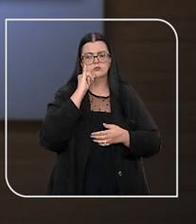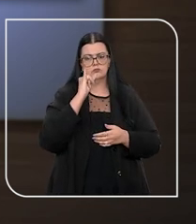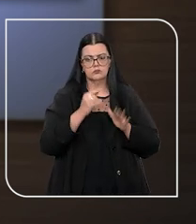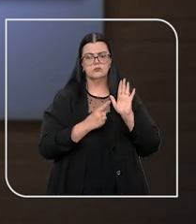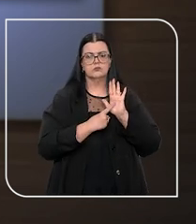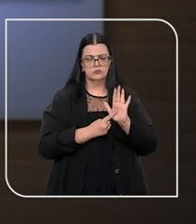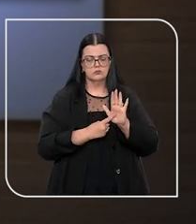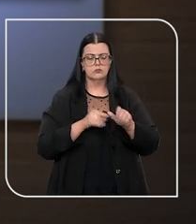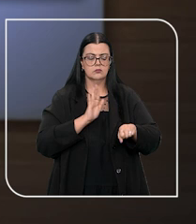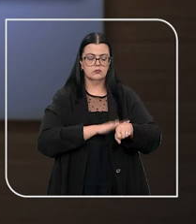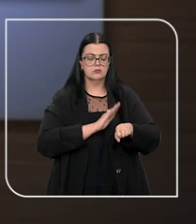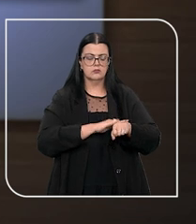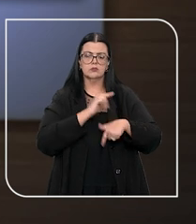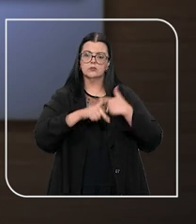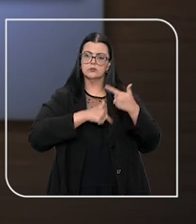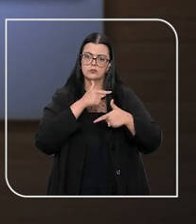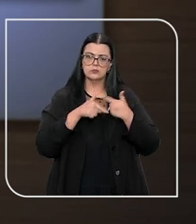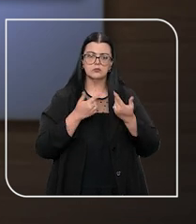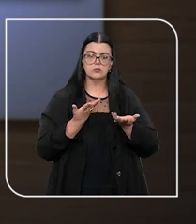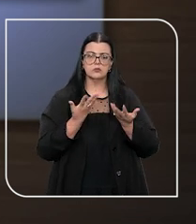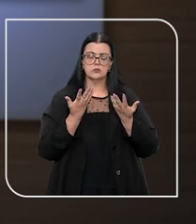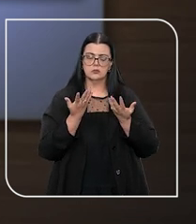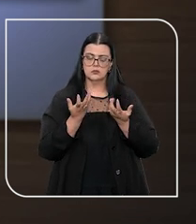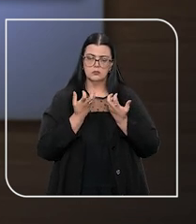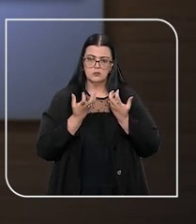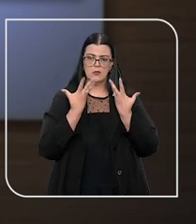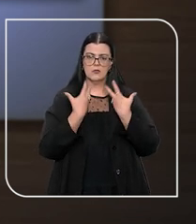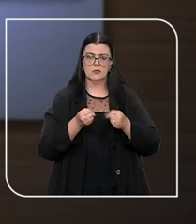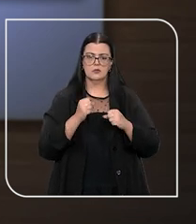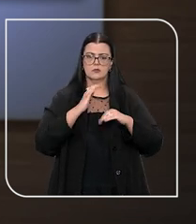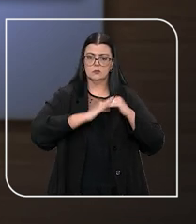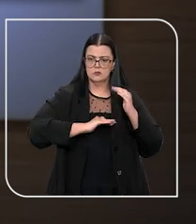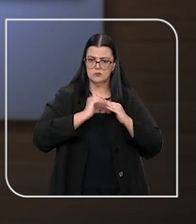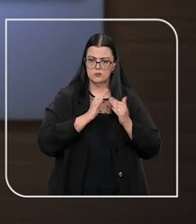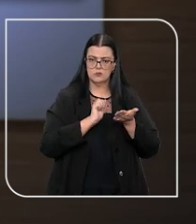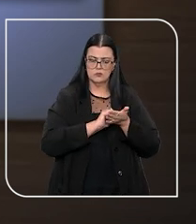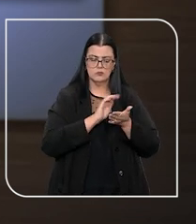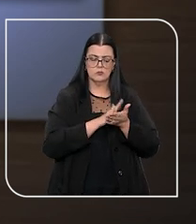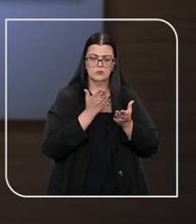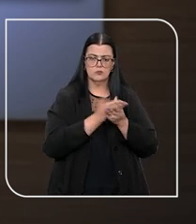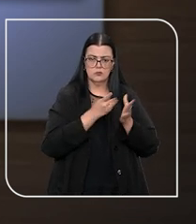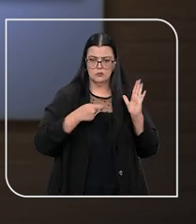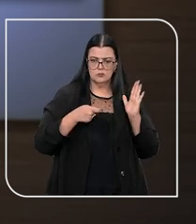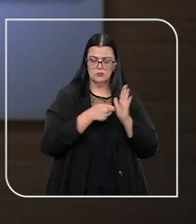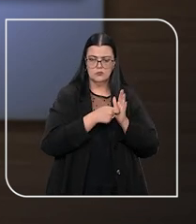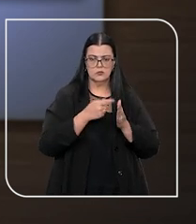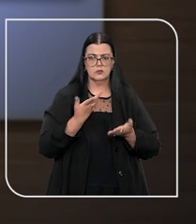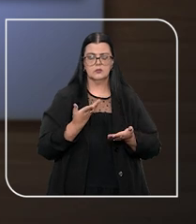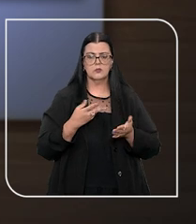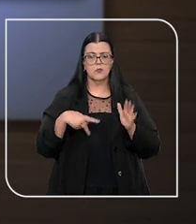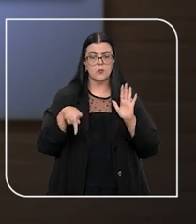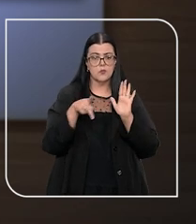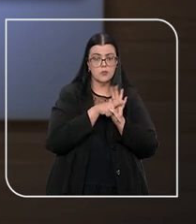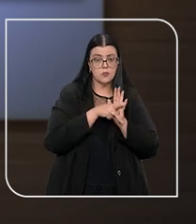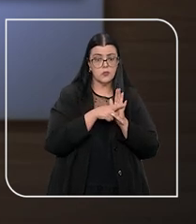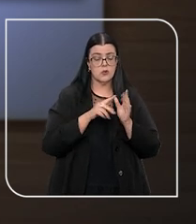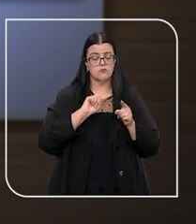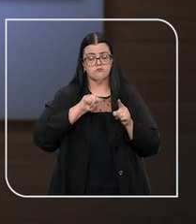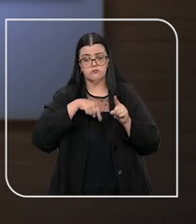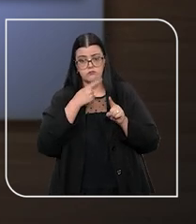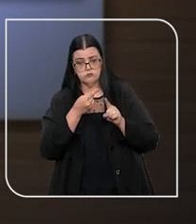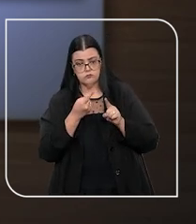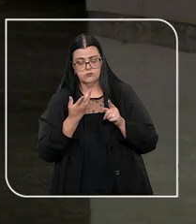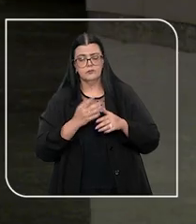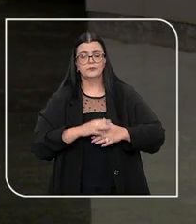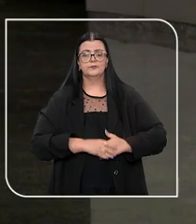demonstrar o tempo de serviço no período que se pretende reconhecer na ação previdenciária, exceto na hipótese de caso fortuito ou